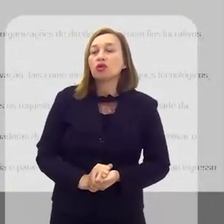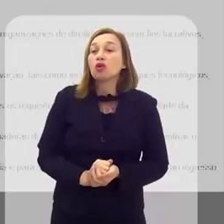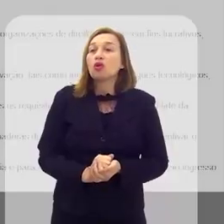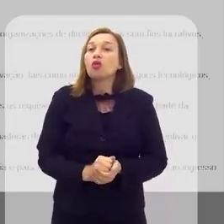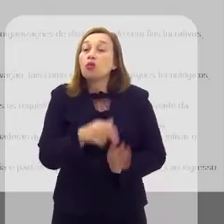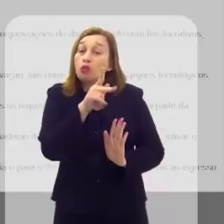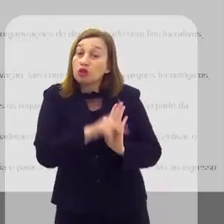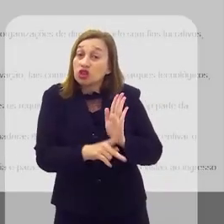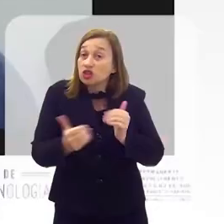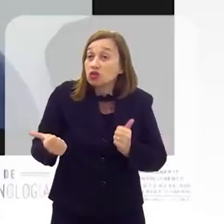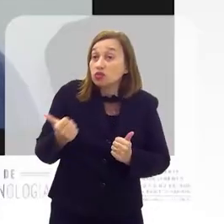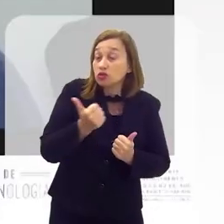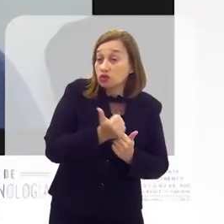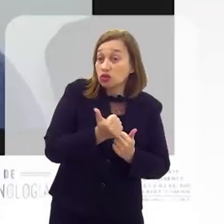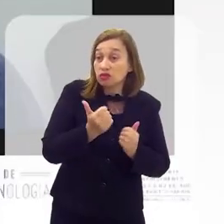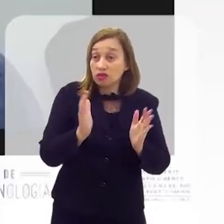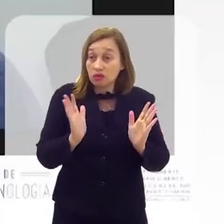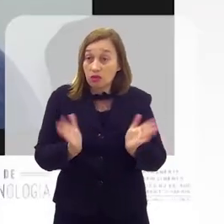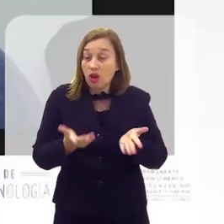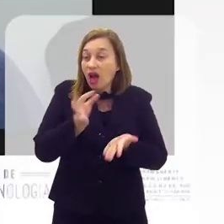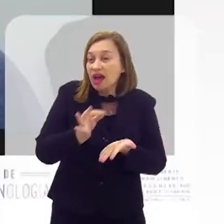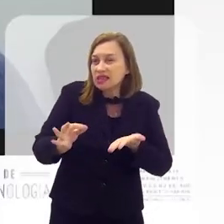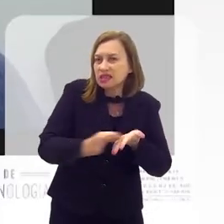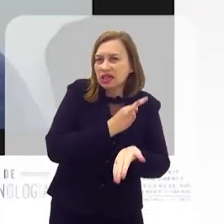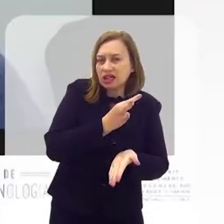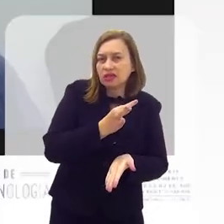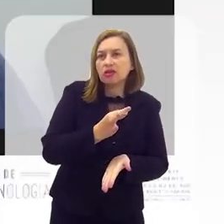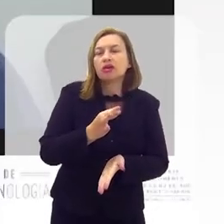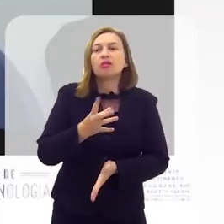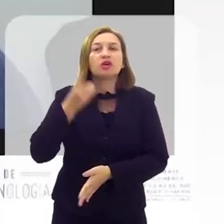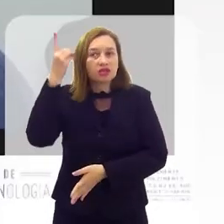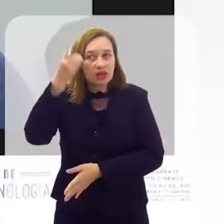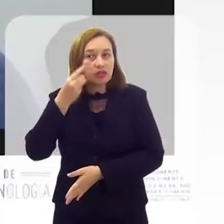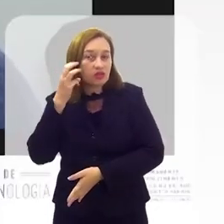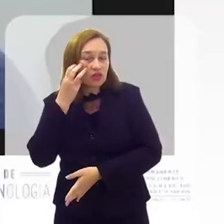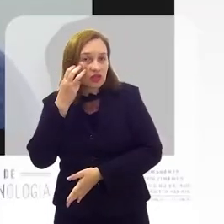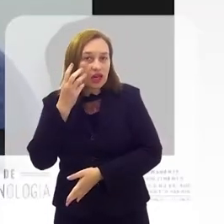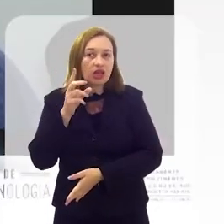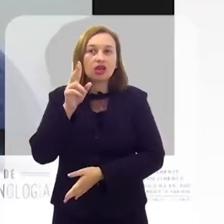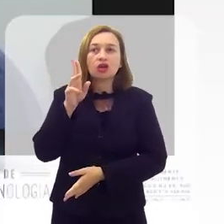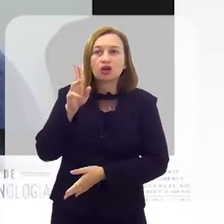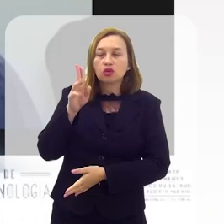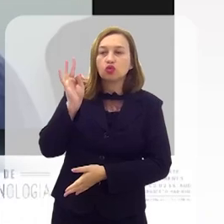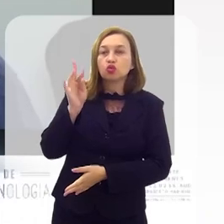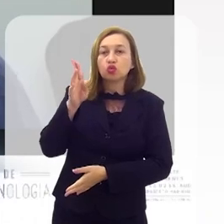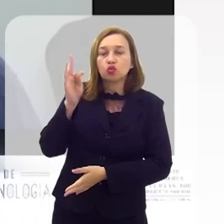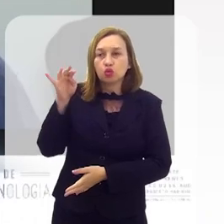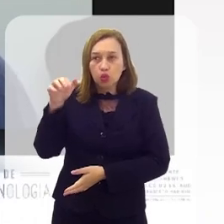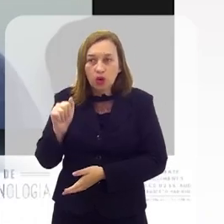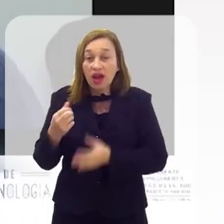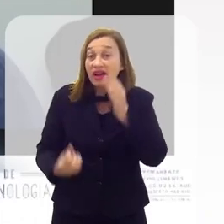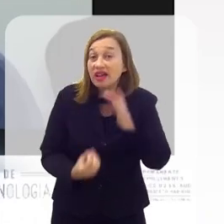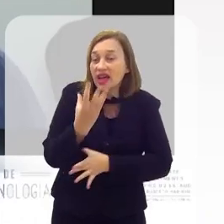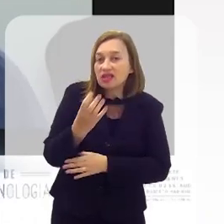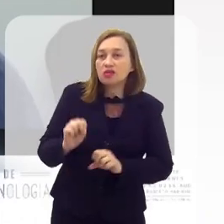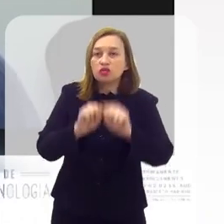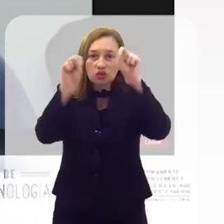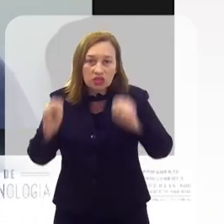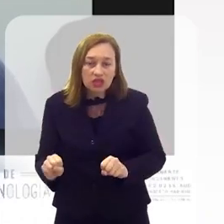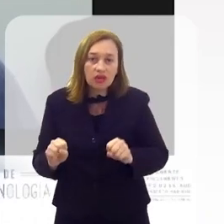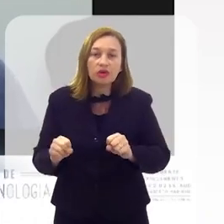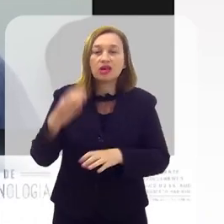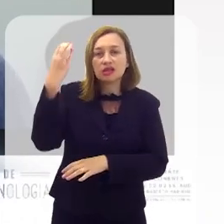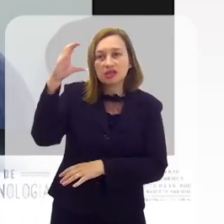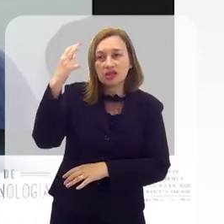Ciência e Tecnologia. O projeto, o substitutivo presente, assinado pelos deputados Valdé Carneiro e Gustavo